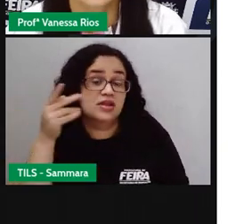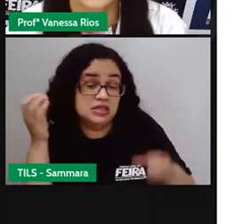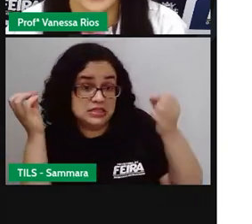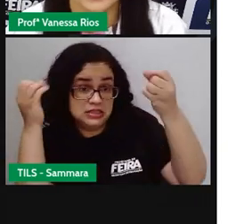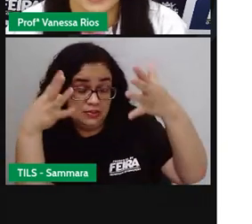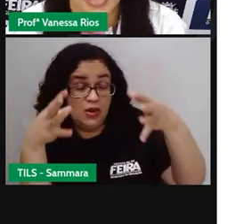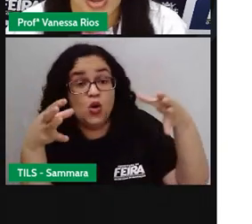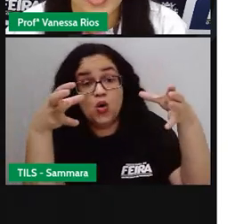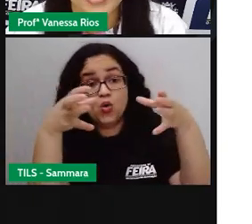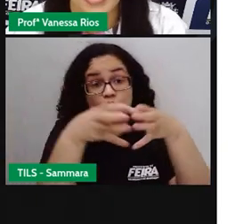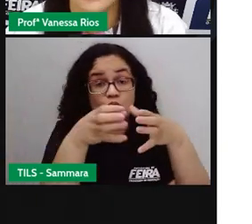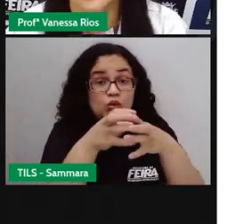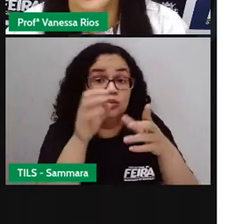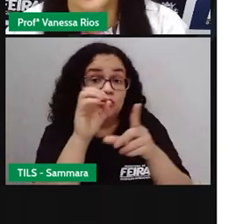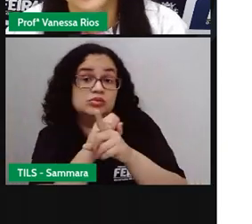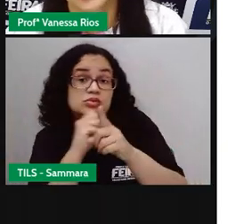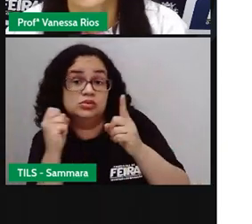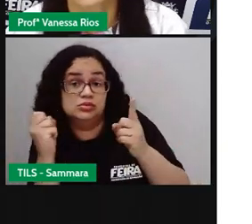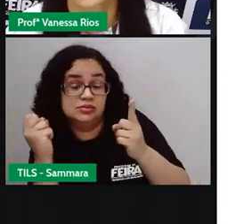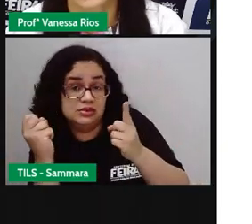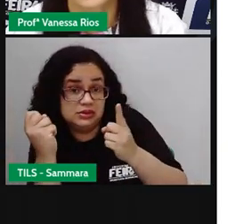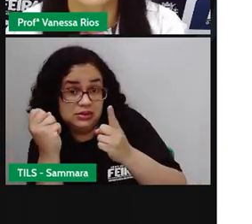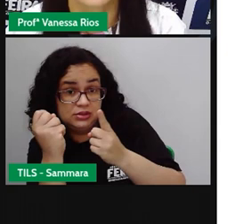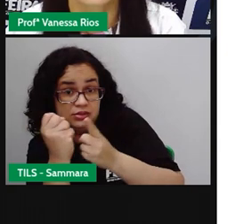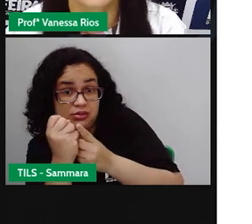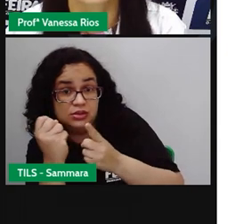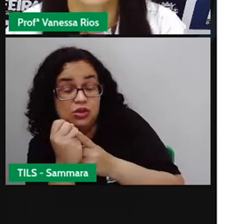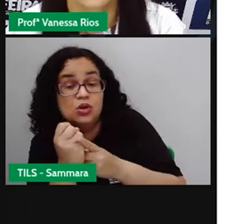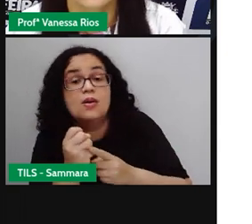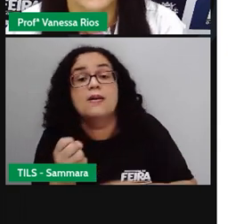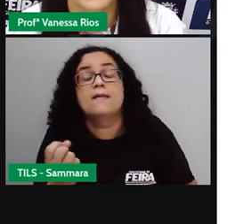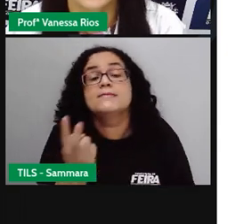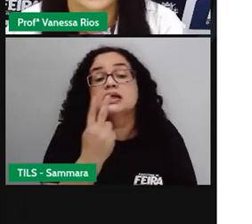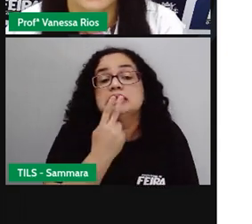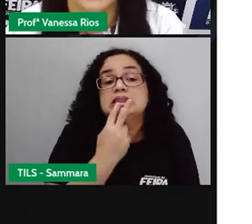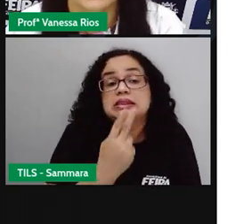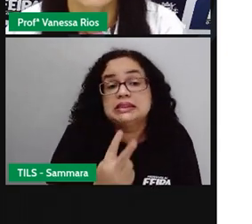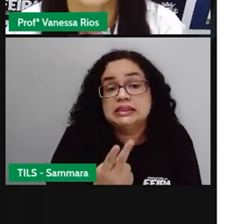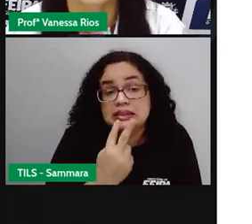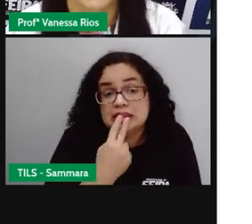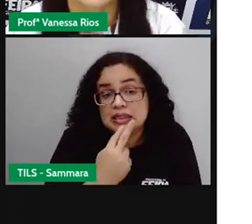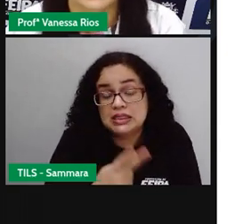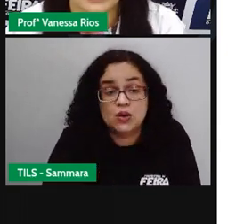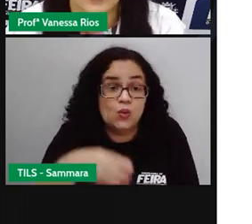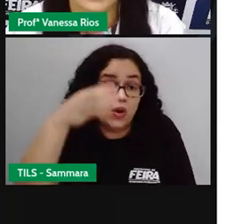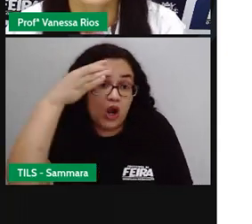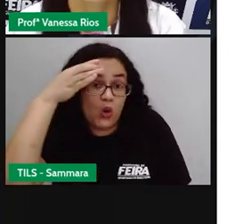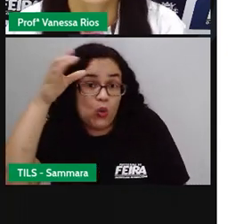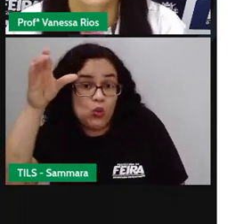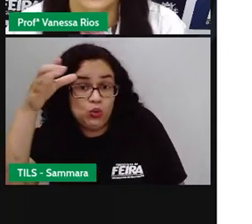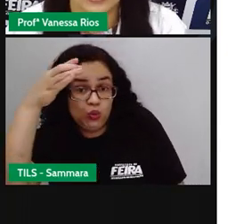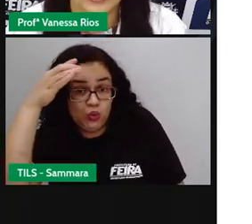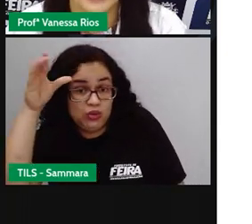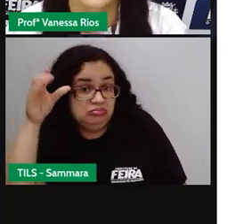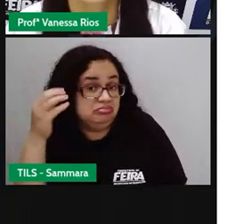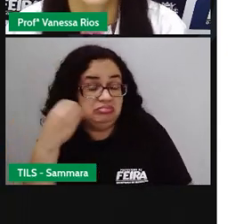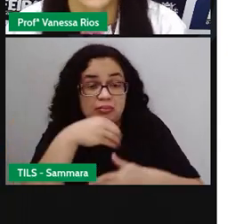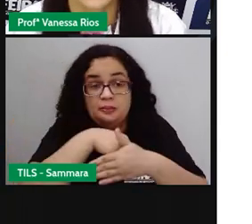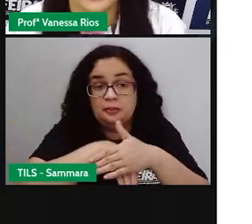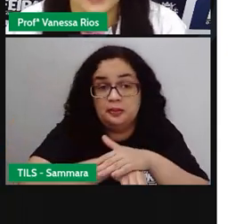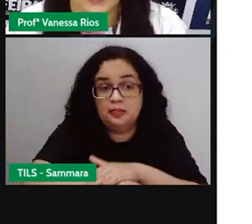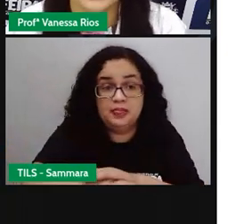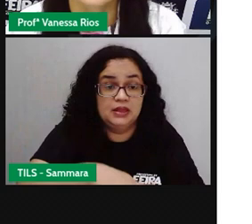a um grupo social em que a identidade é definida por meio do compartilhamento de uma língua, cultura,